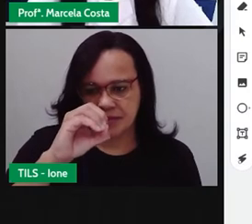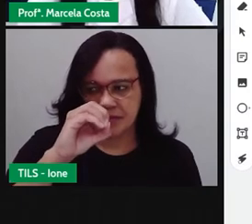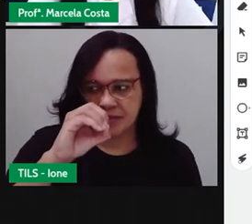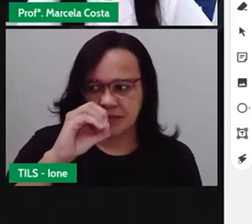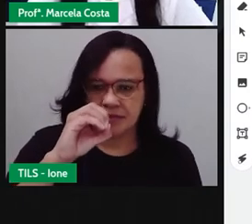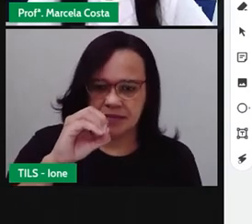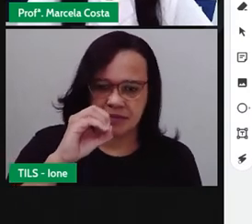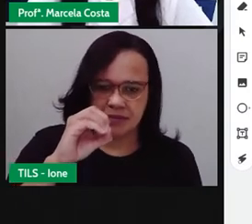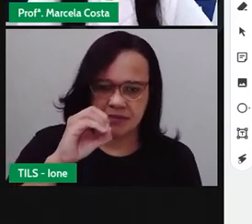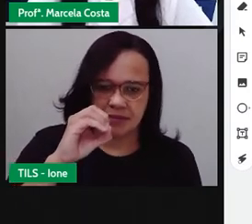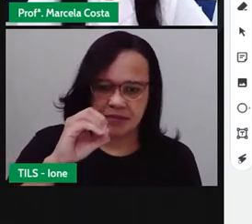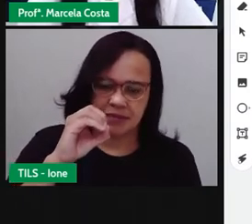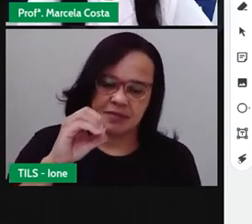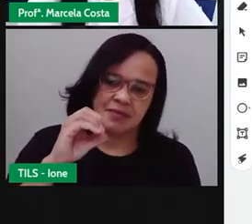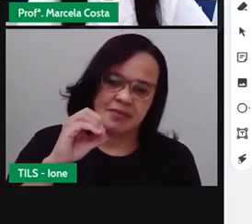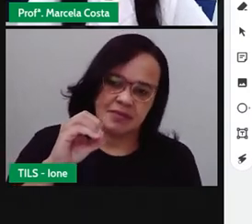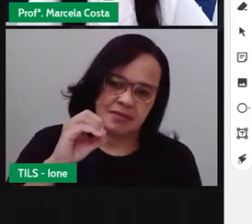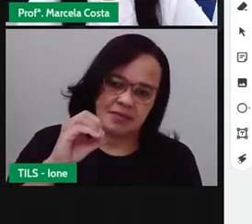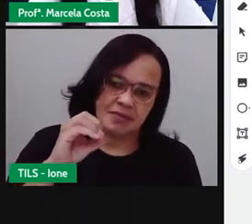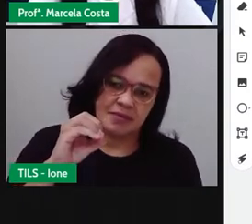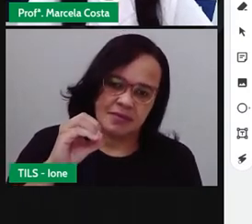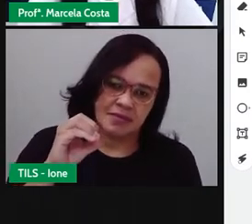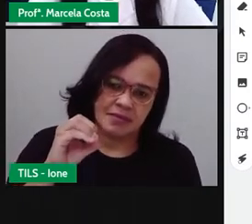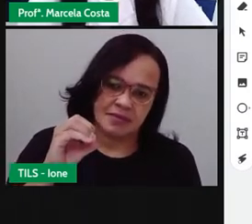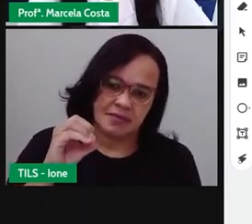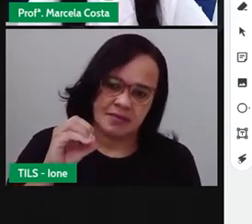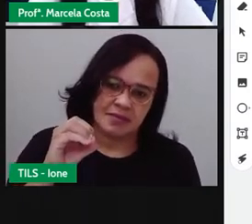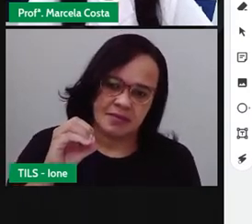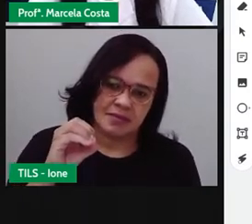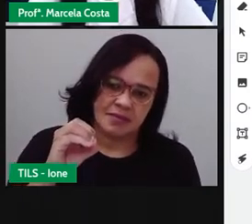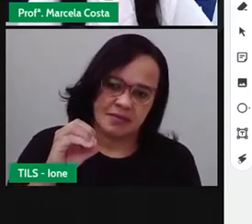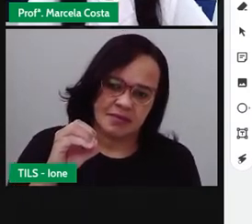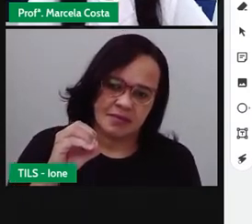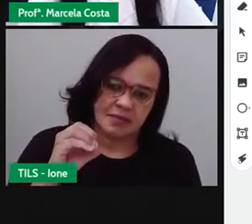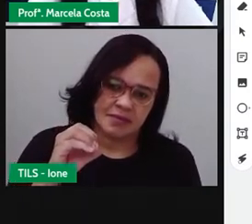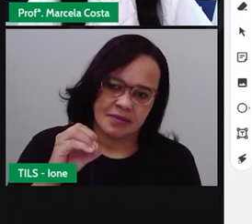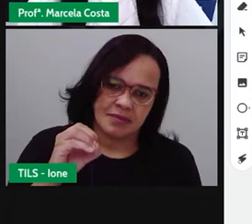unidade, eu vou colocar ele aqui embaixo, o zero.